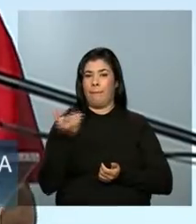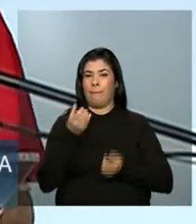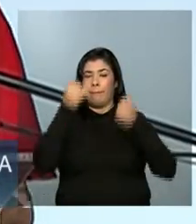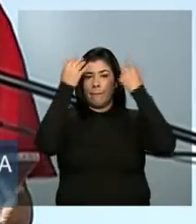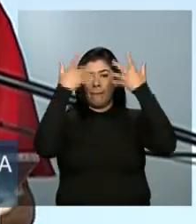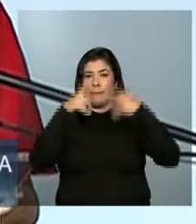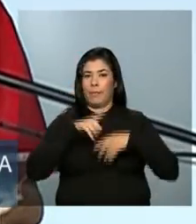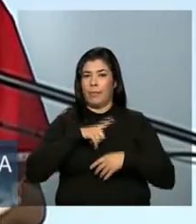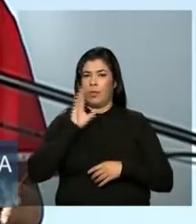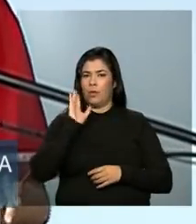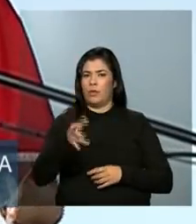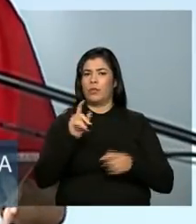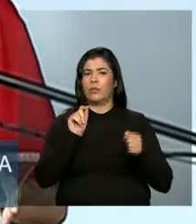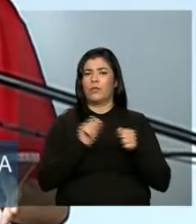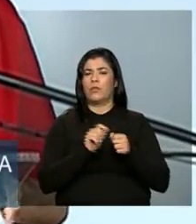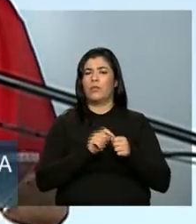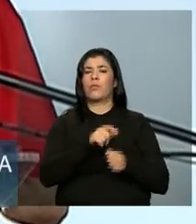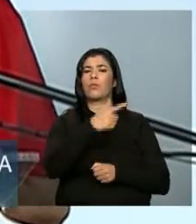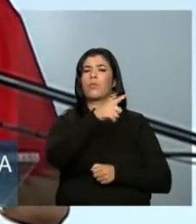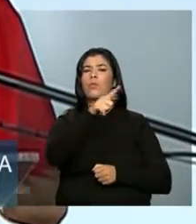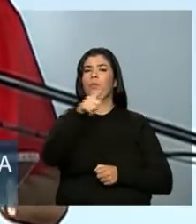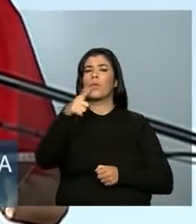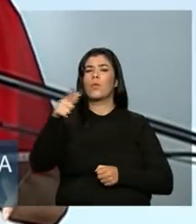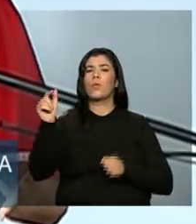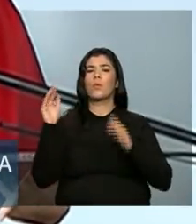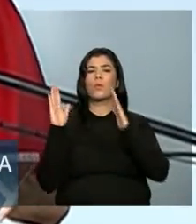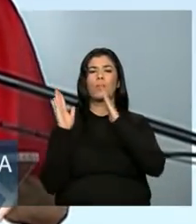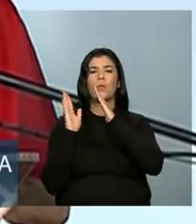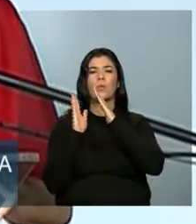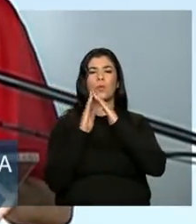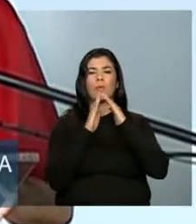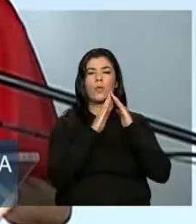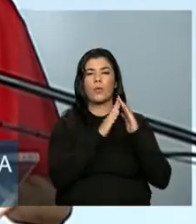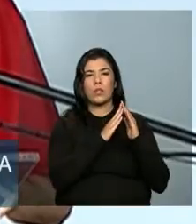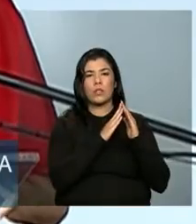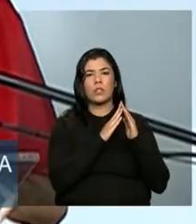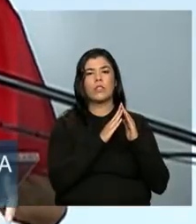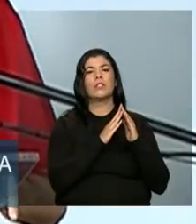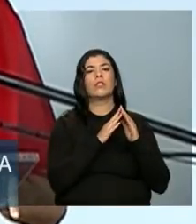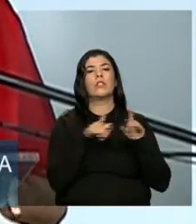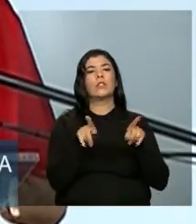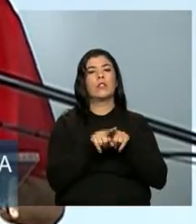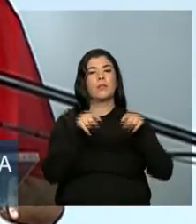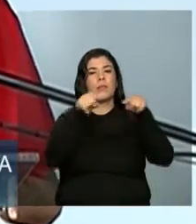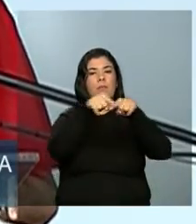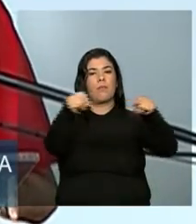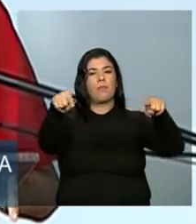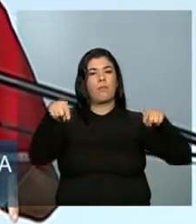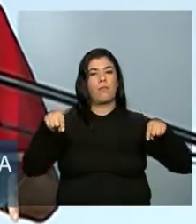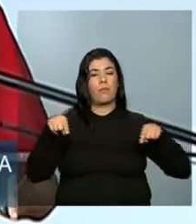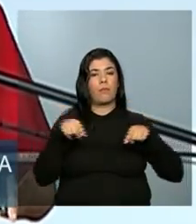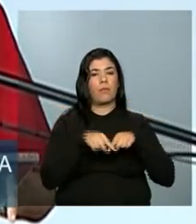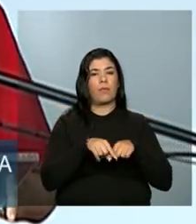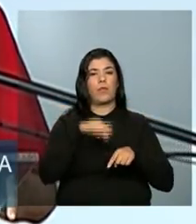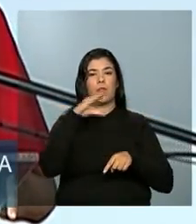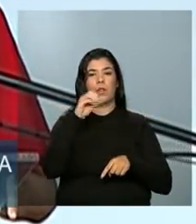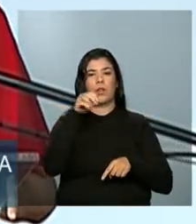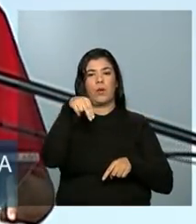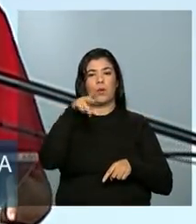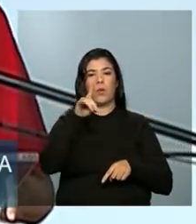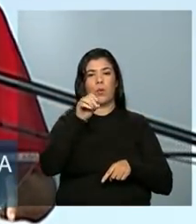muitos residenciais, muitos condomínios, muitos conjuntos